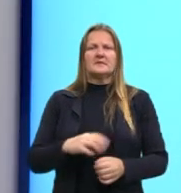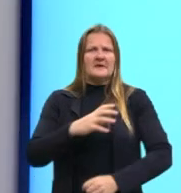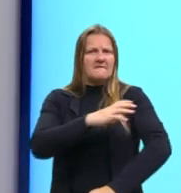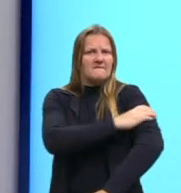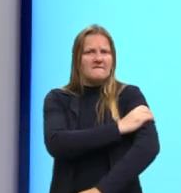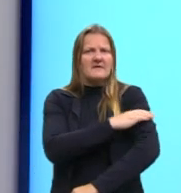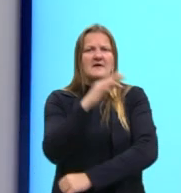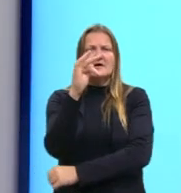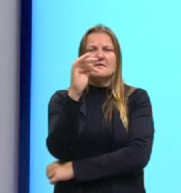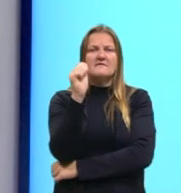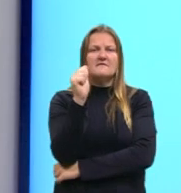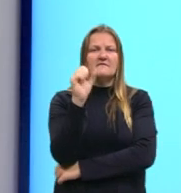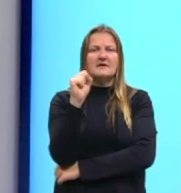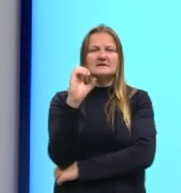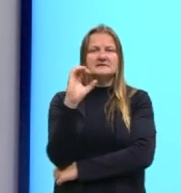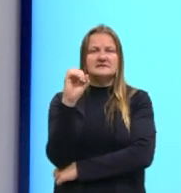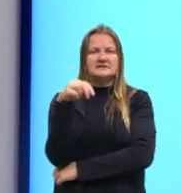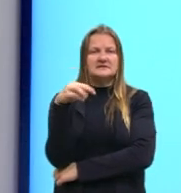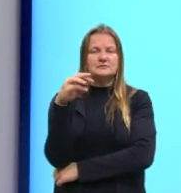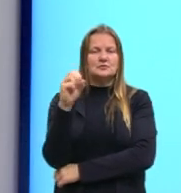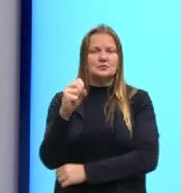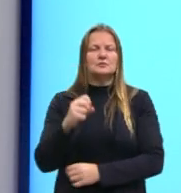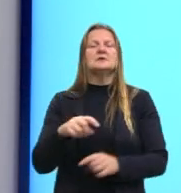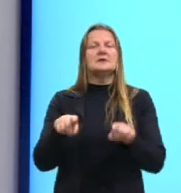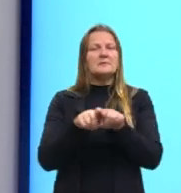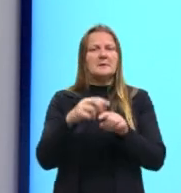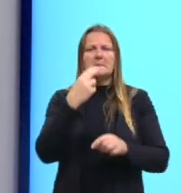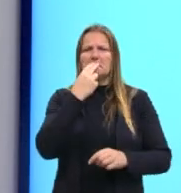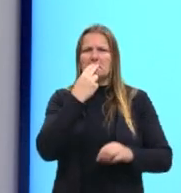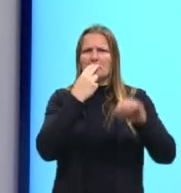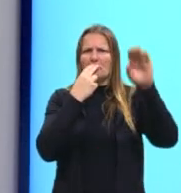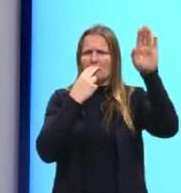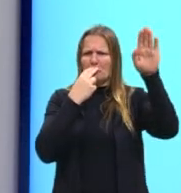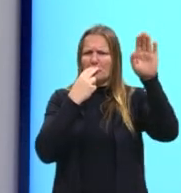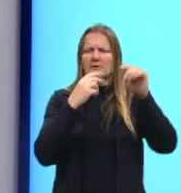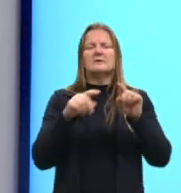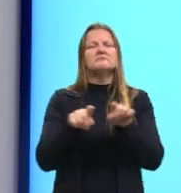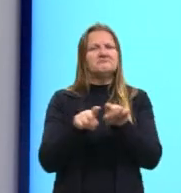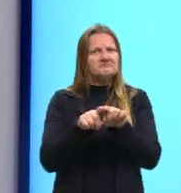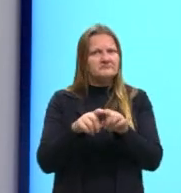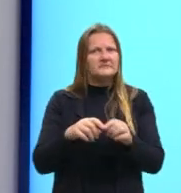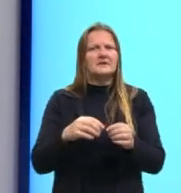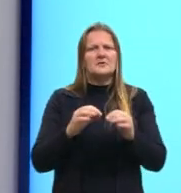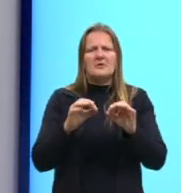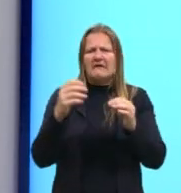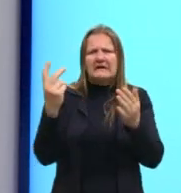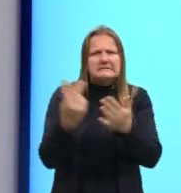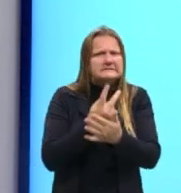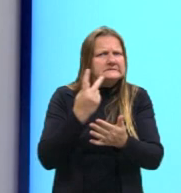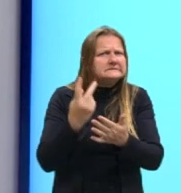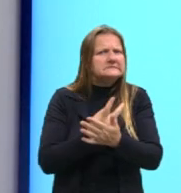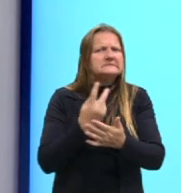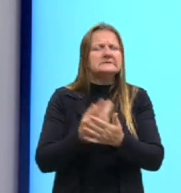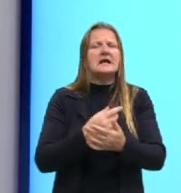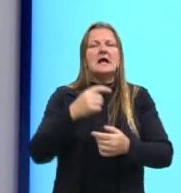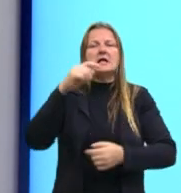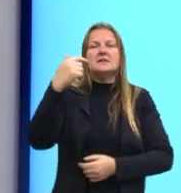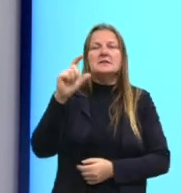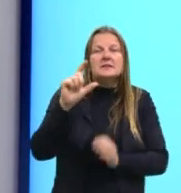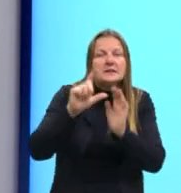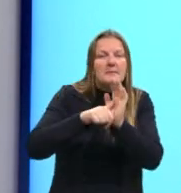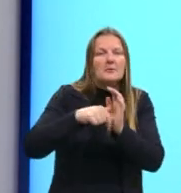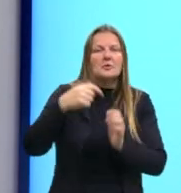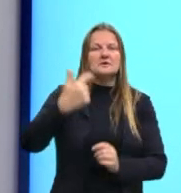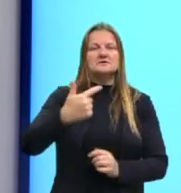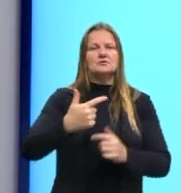dessa origem racional não deram certo. Então, é a partir da Segunda Guerra Mundial que começam todas